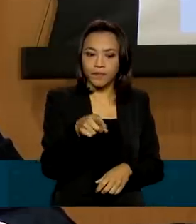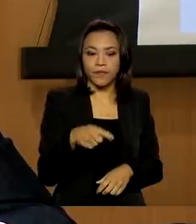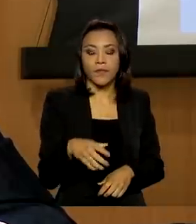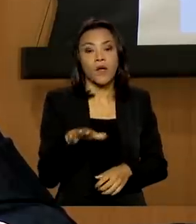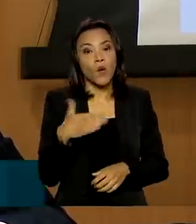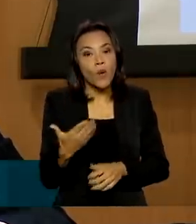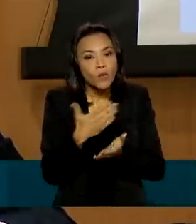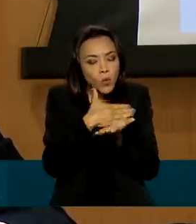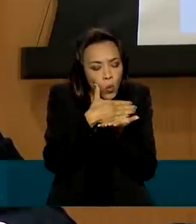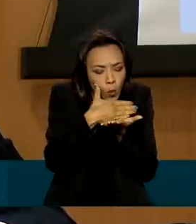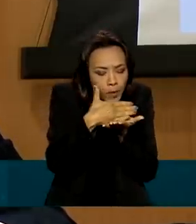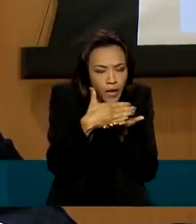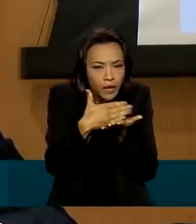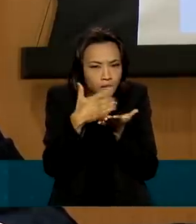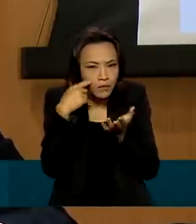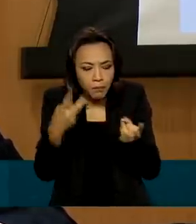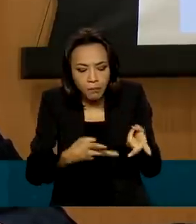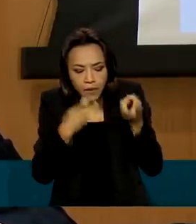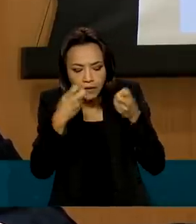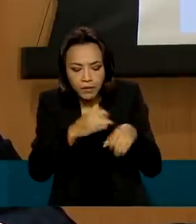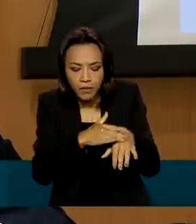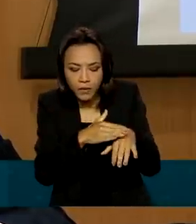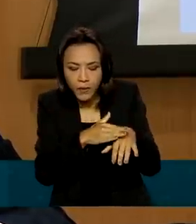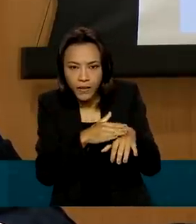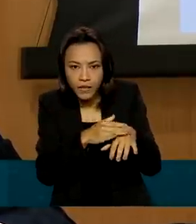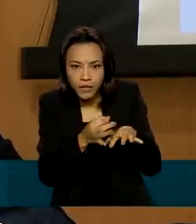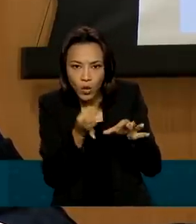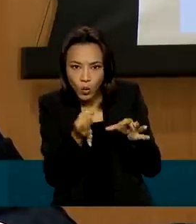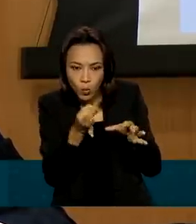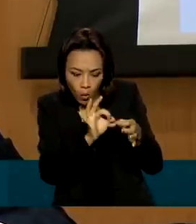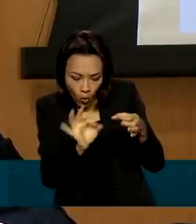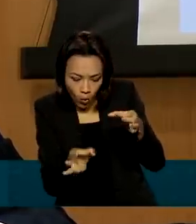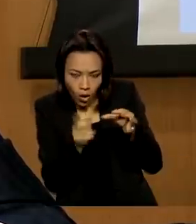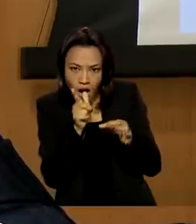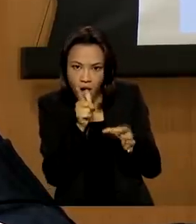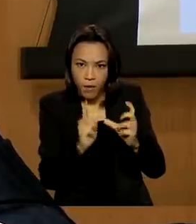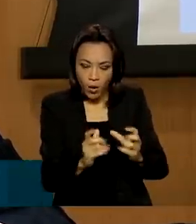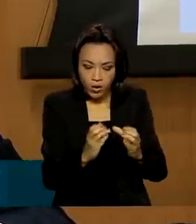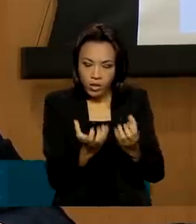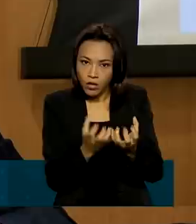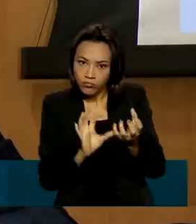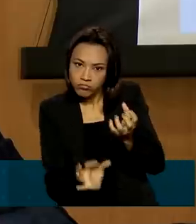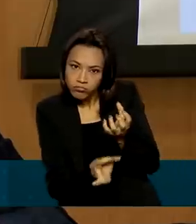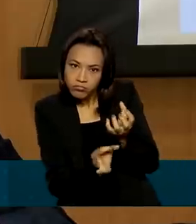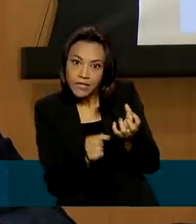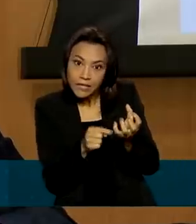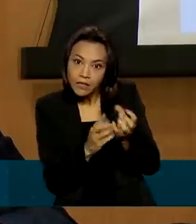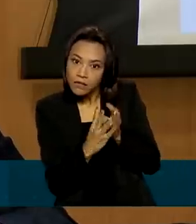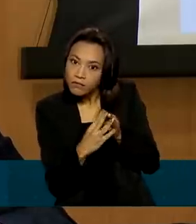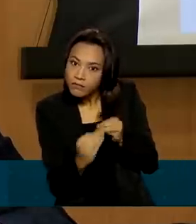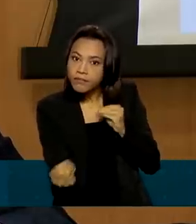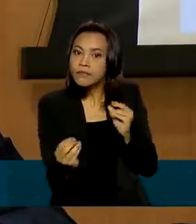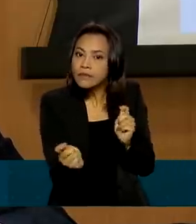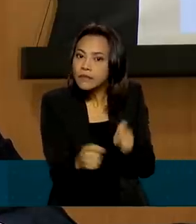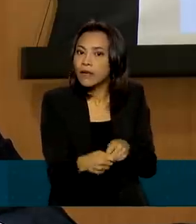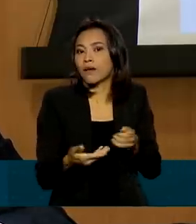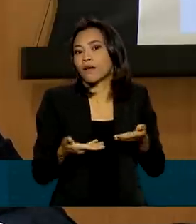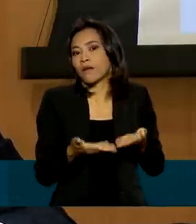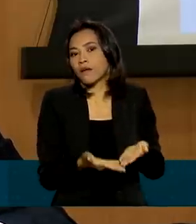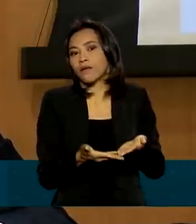em fases iniciais, este tumor é curável. Em fases adiantadas,